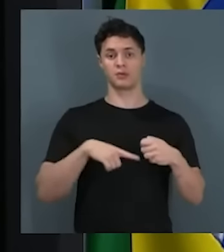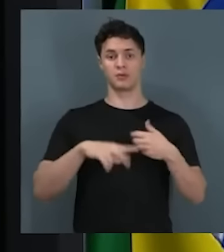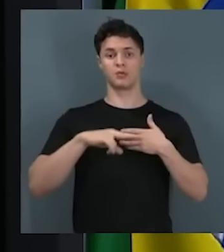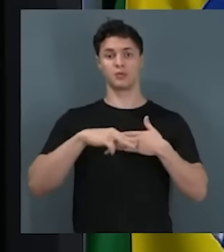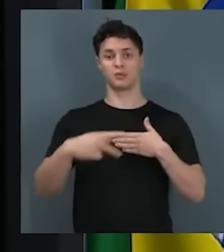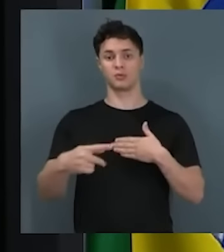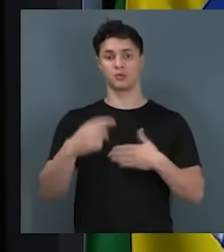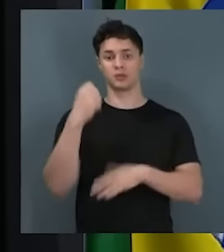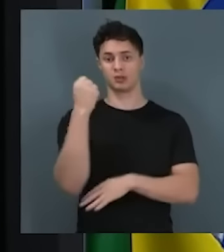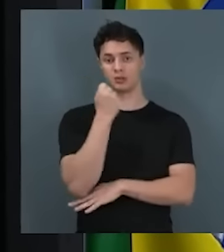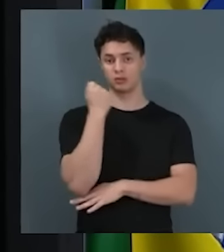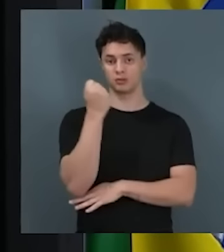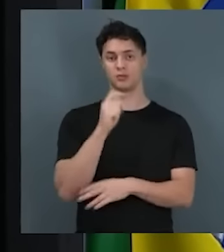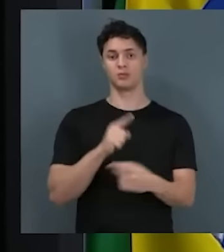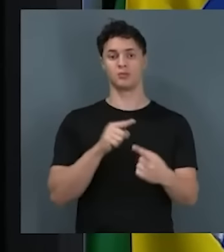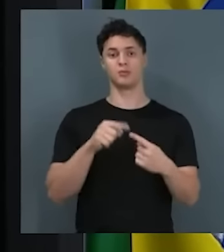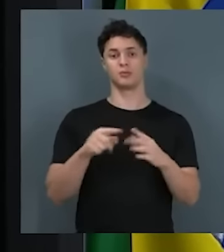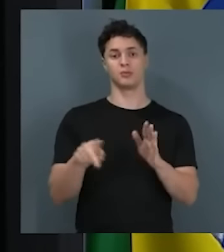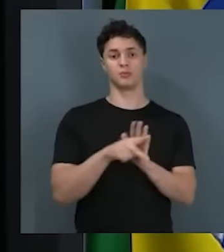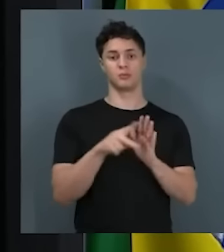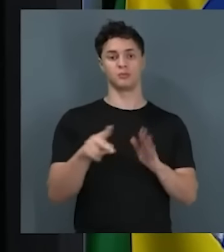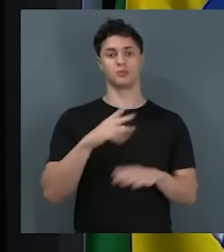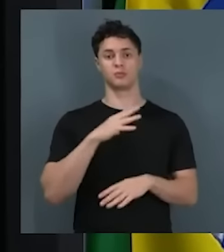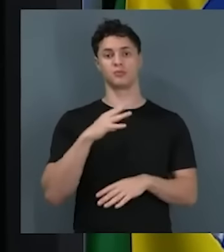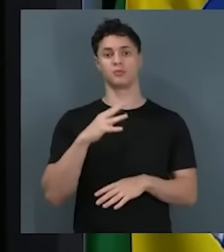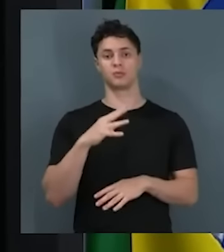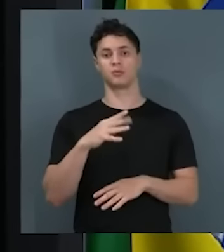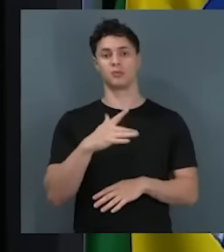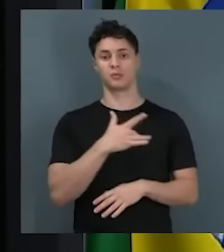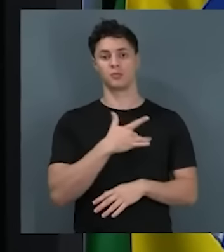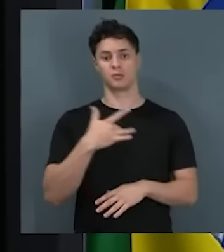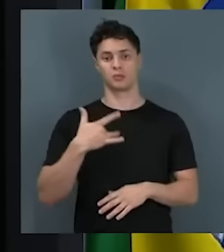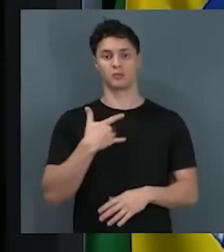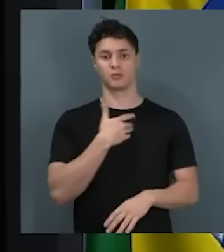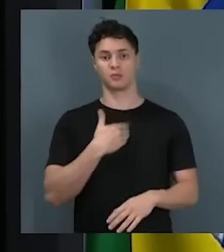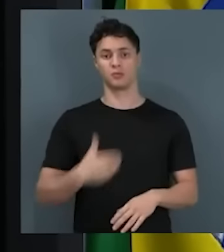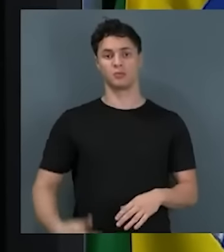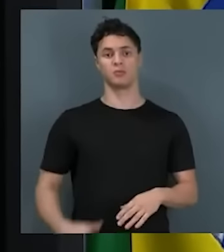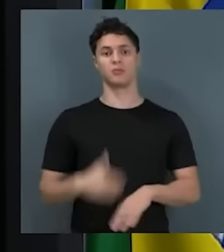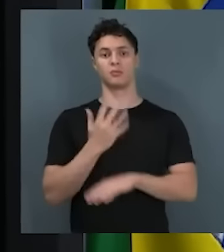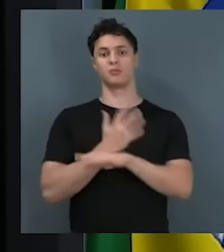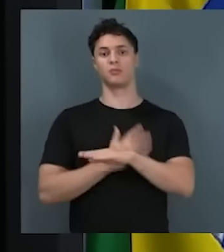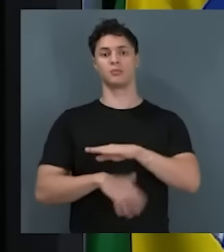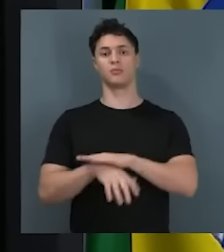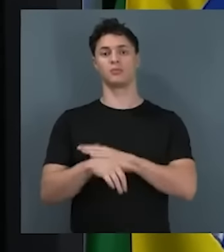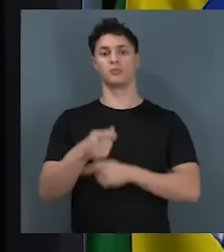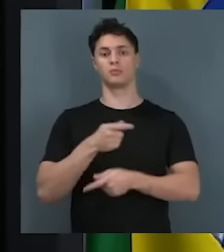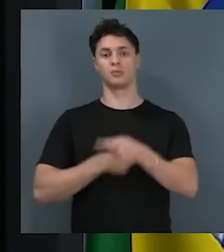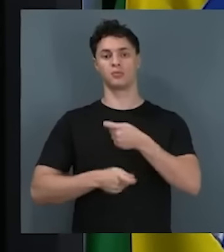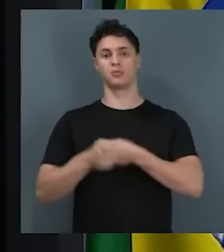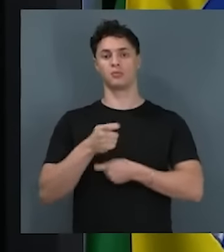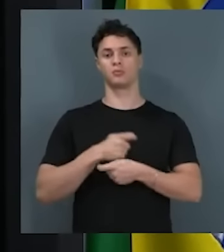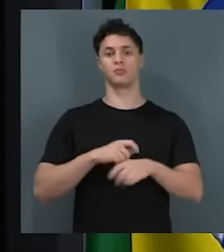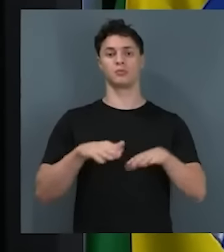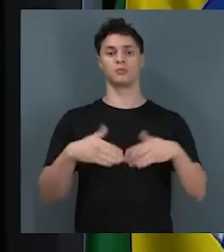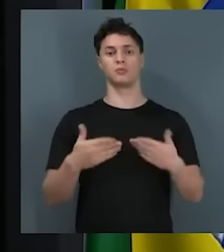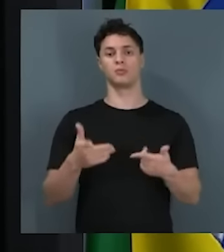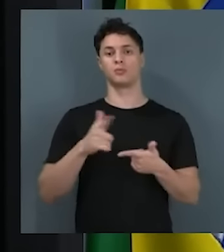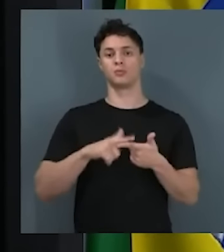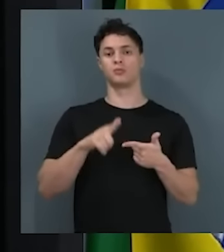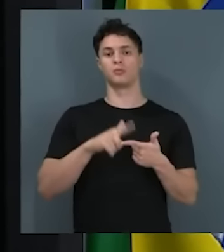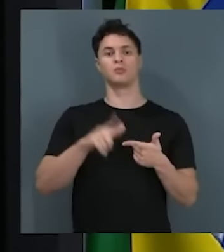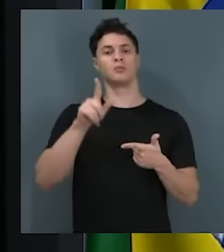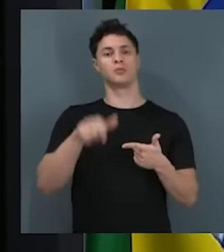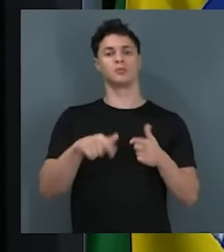severas para a saúde pública, o meio ambiente e a economia. O problema se torna